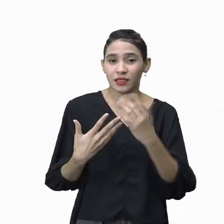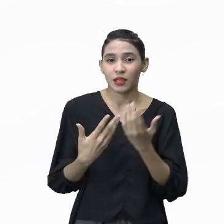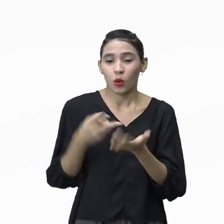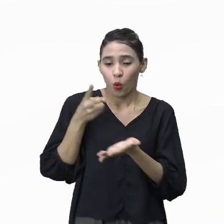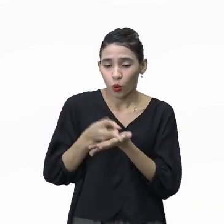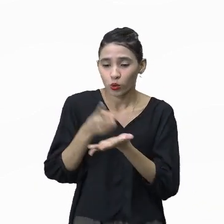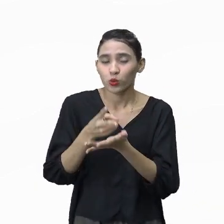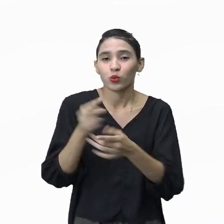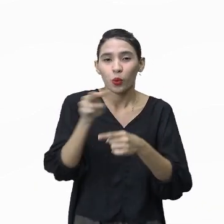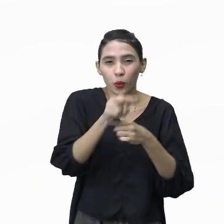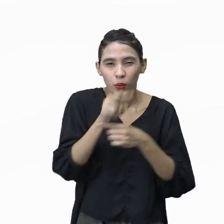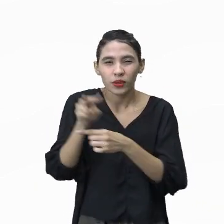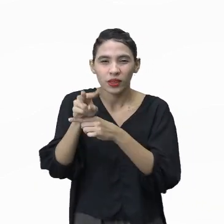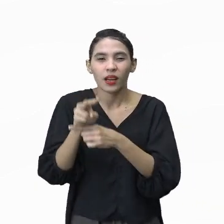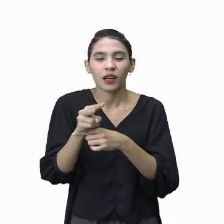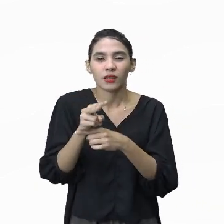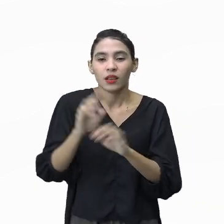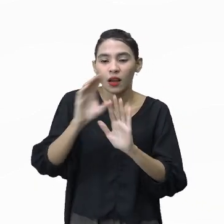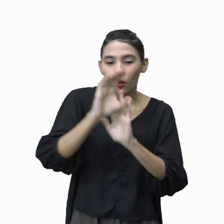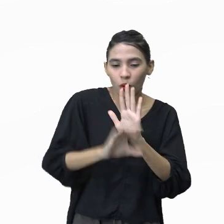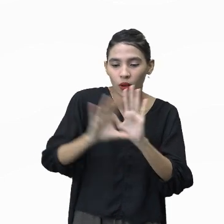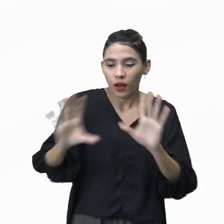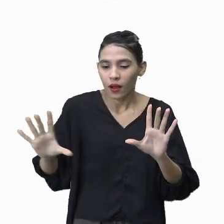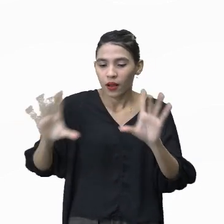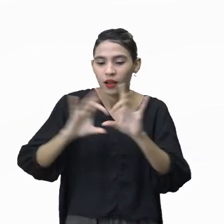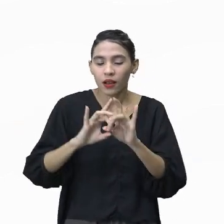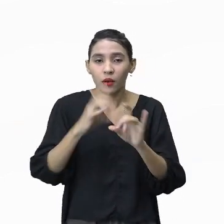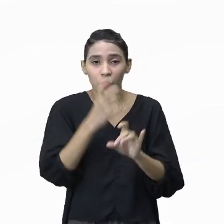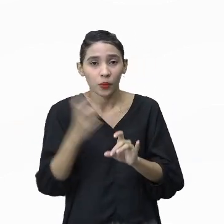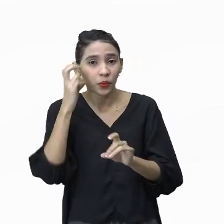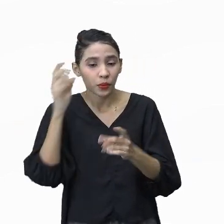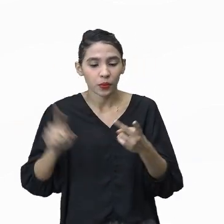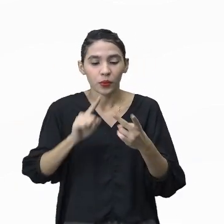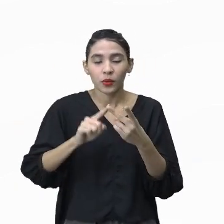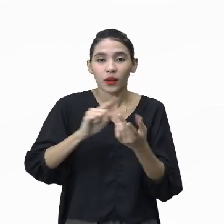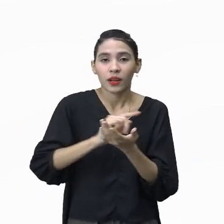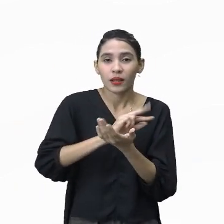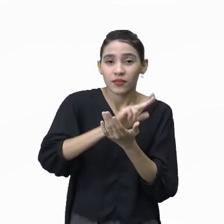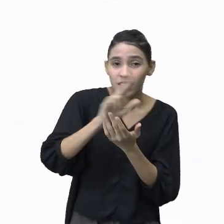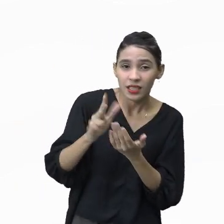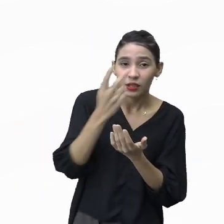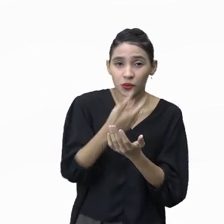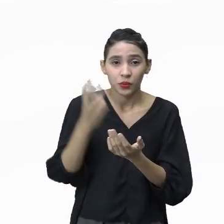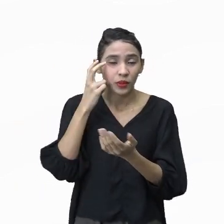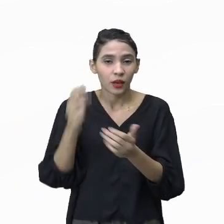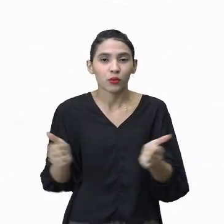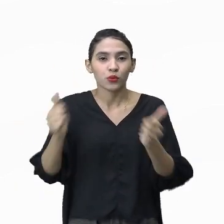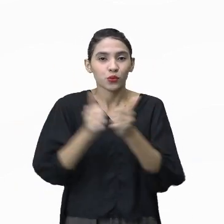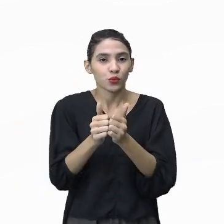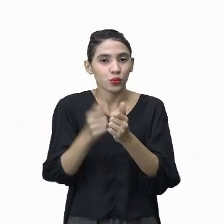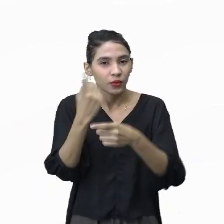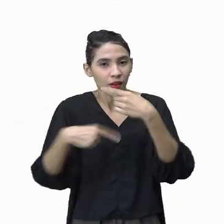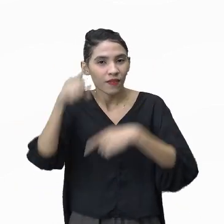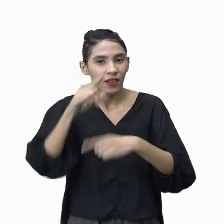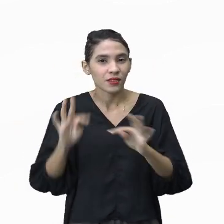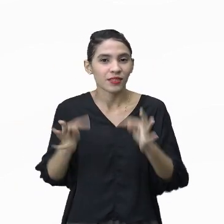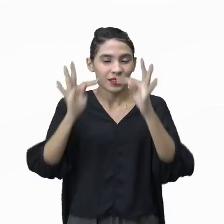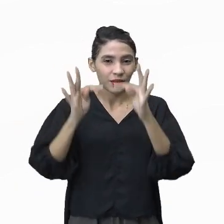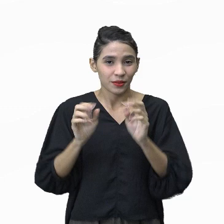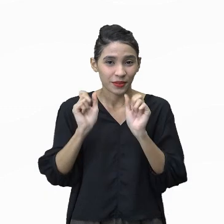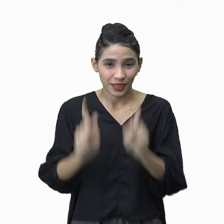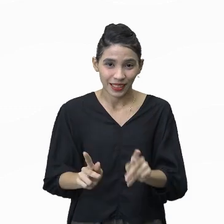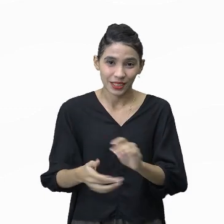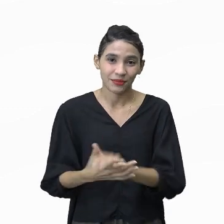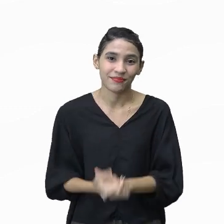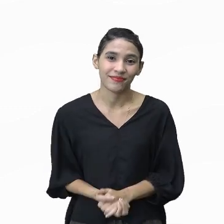agregando aí, juntando os conceitos da cultura, da diversidade cultural junto aí com o avanço tecnológico, tá